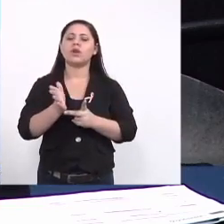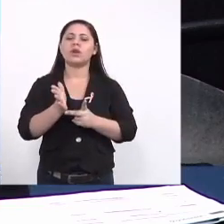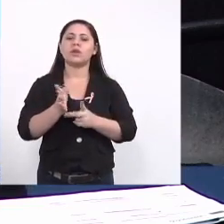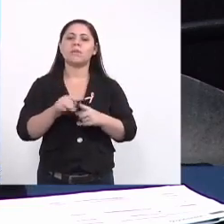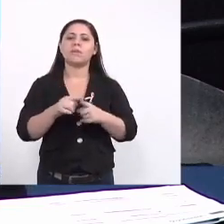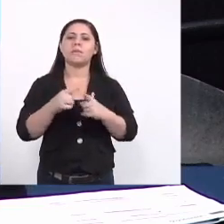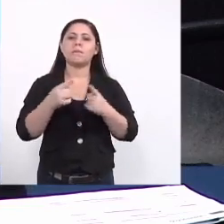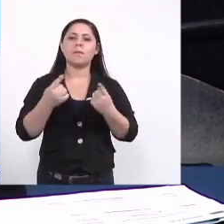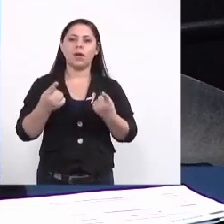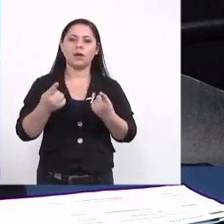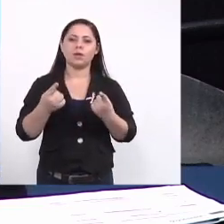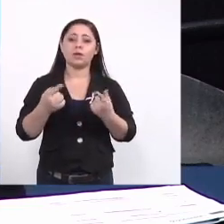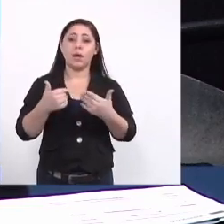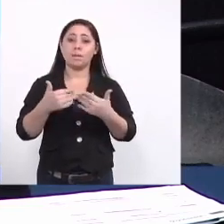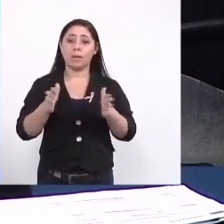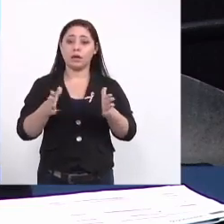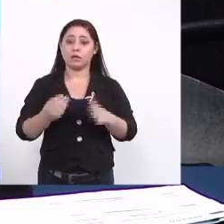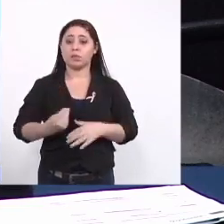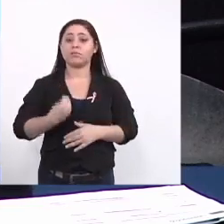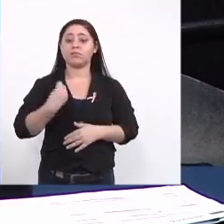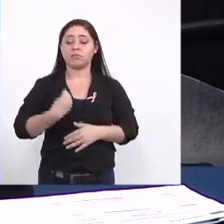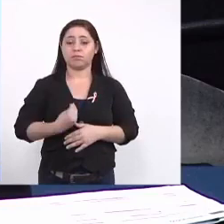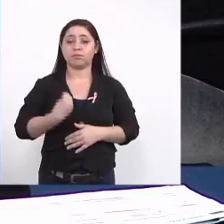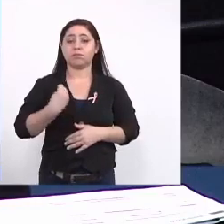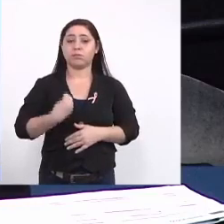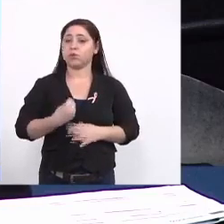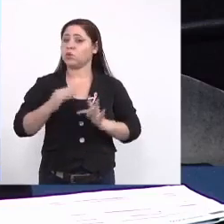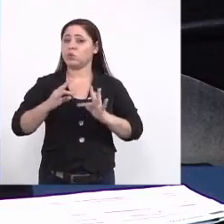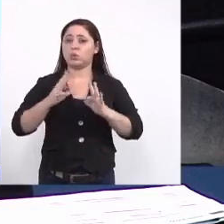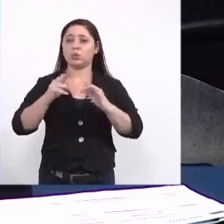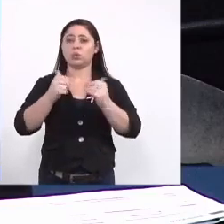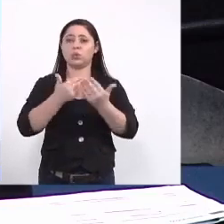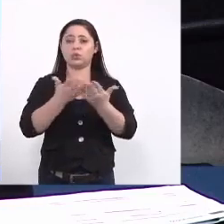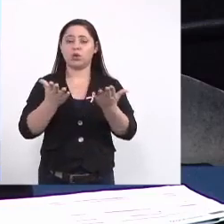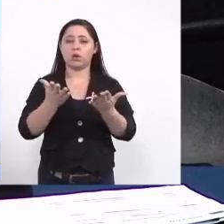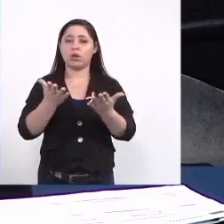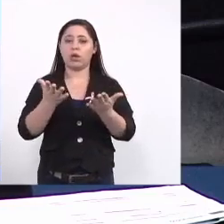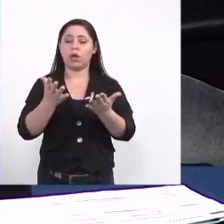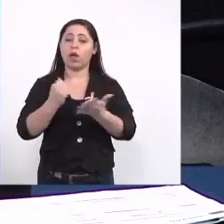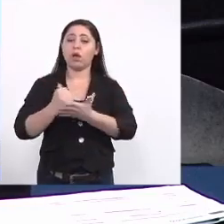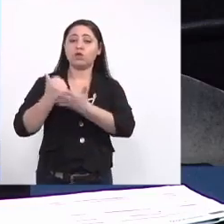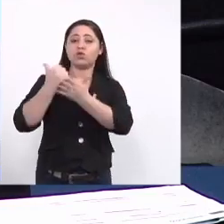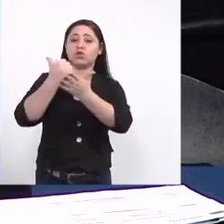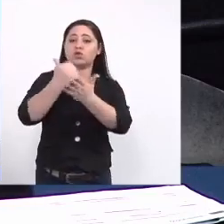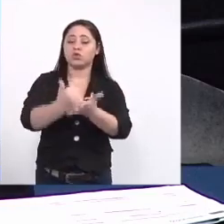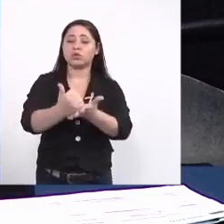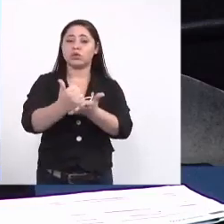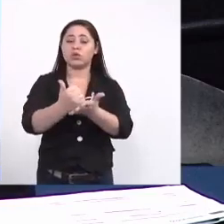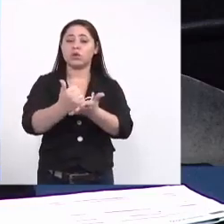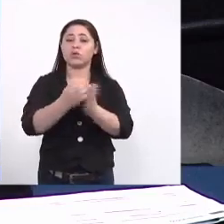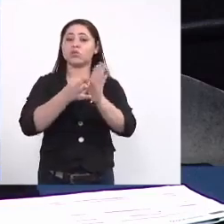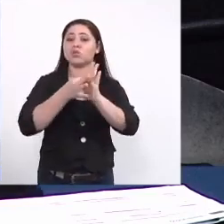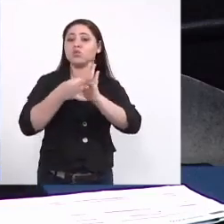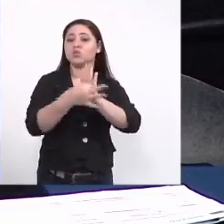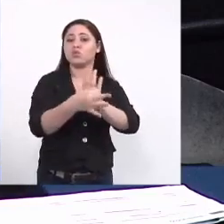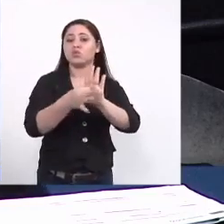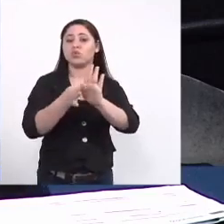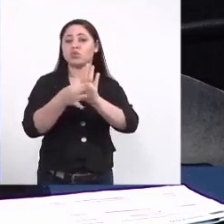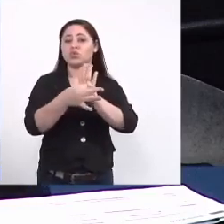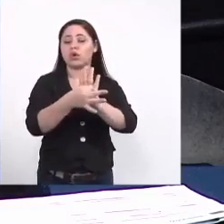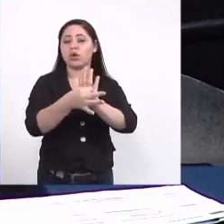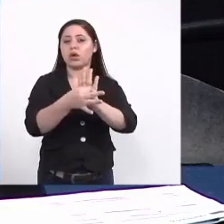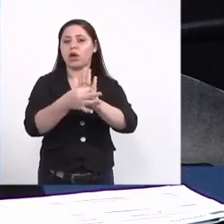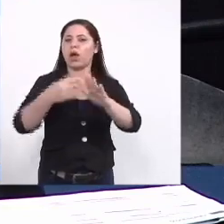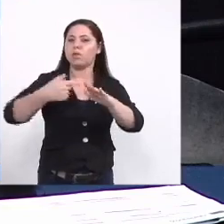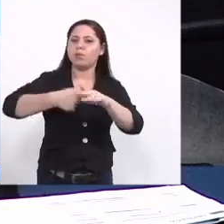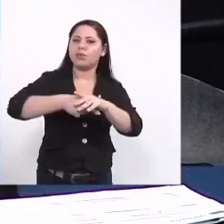está aberto a participação de todos aqueles que querem contribuir que querem se